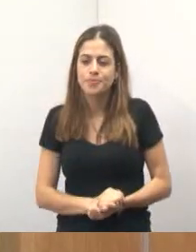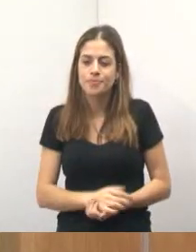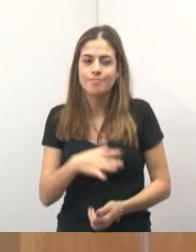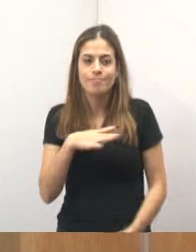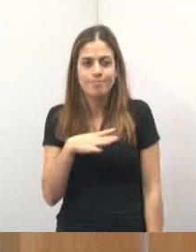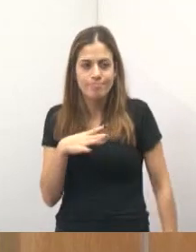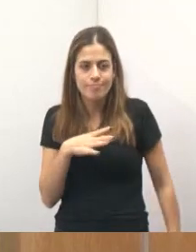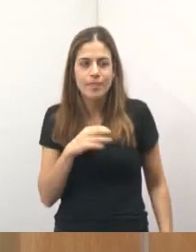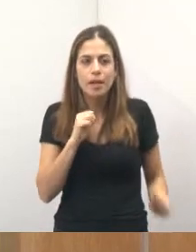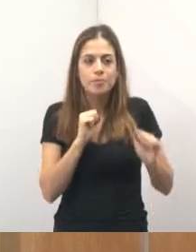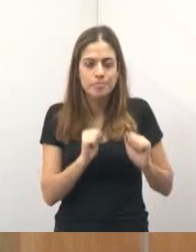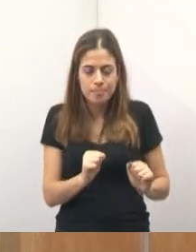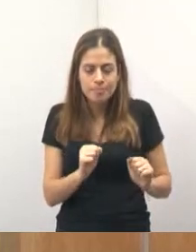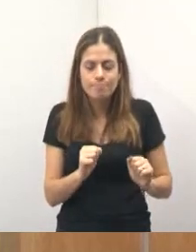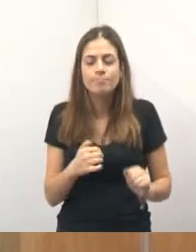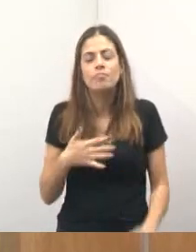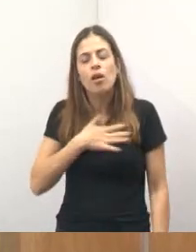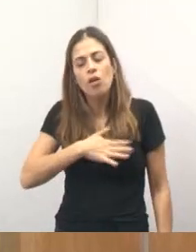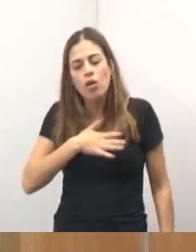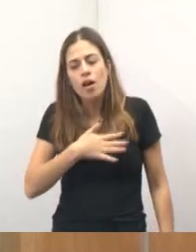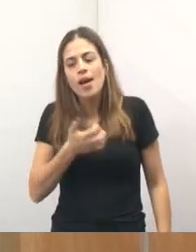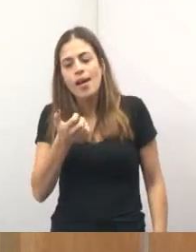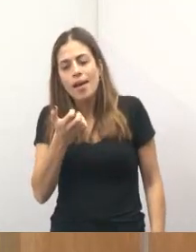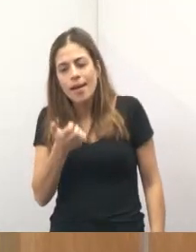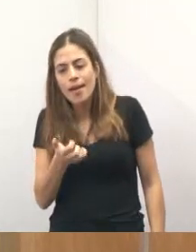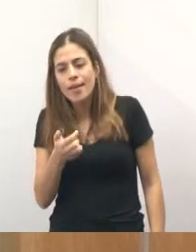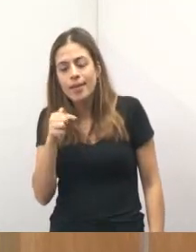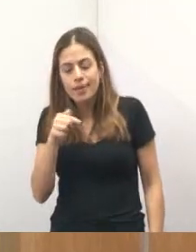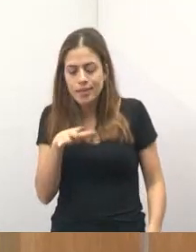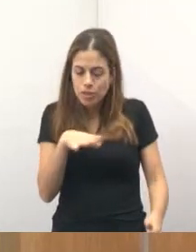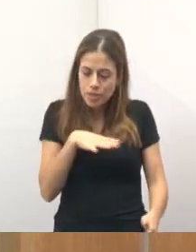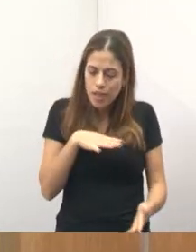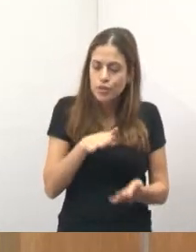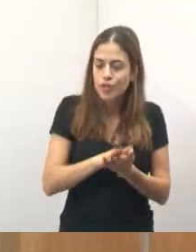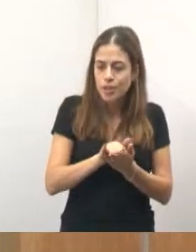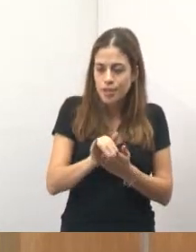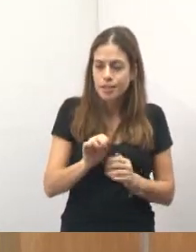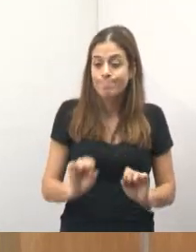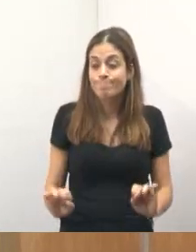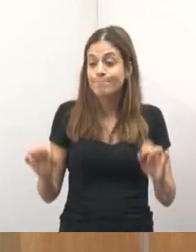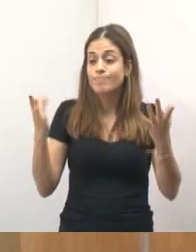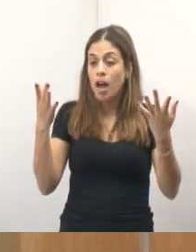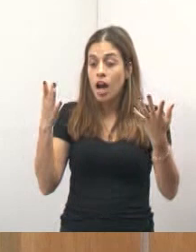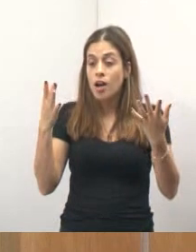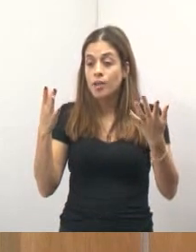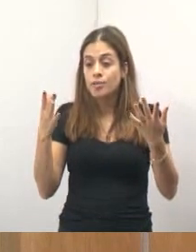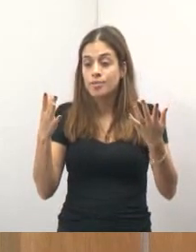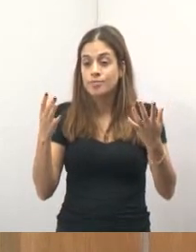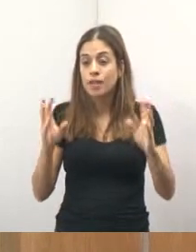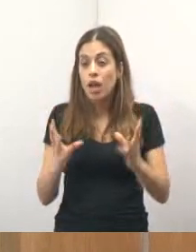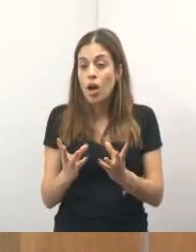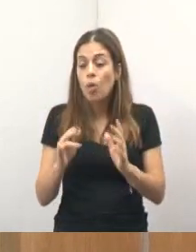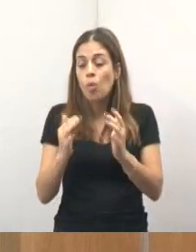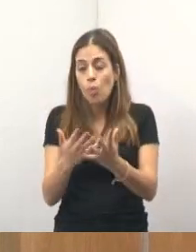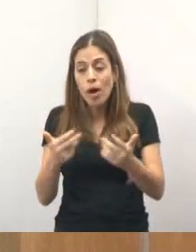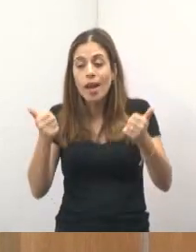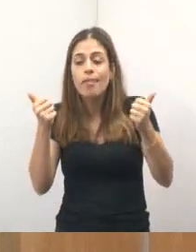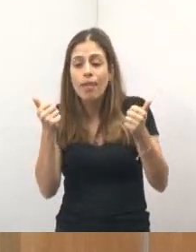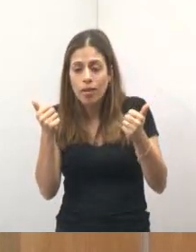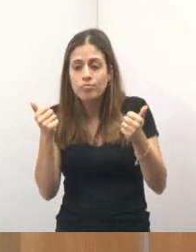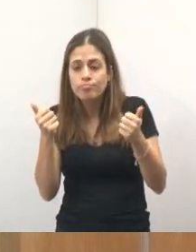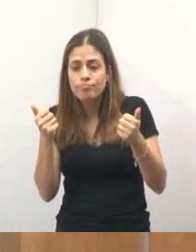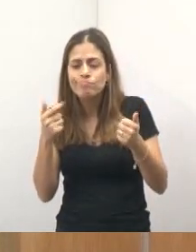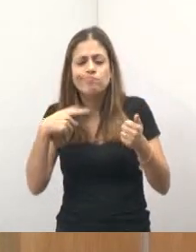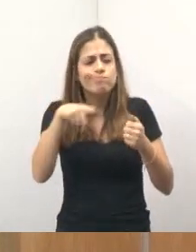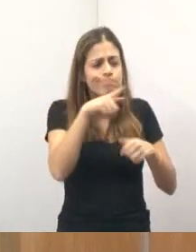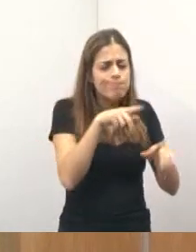gostarem de estar em Jacareí. E eu estou sentindo isso em Jacareí. Eventos com qualidade, onde a hora de fazer a gestão